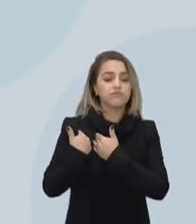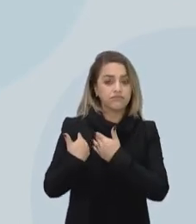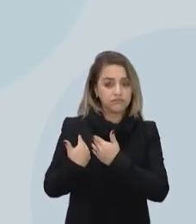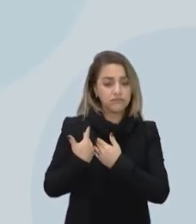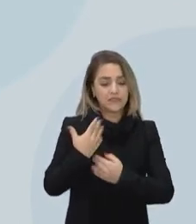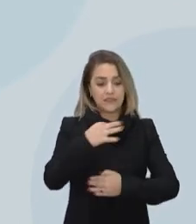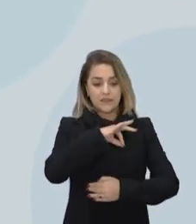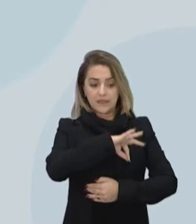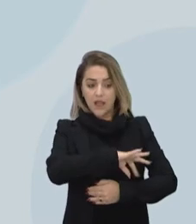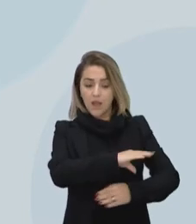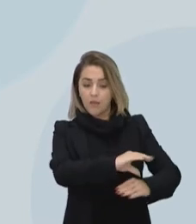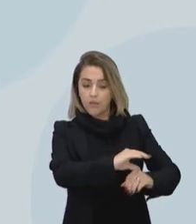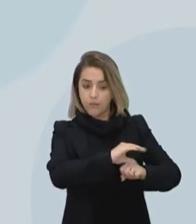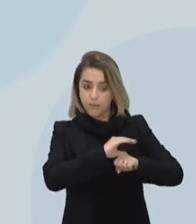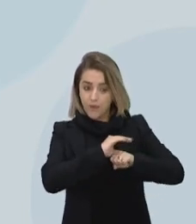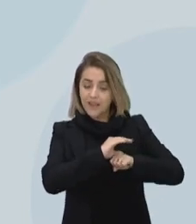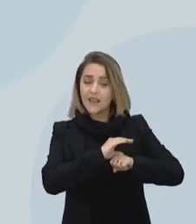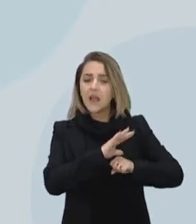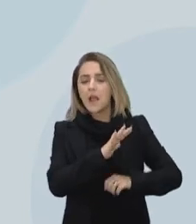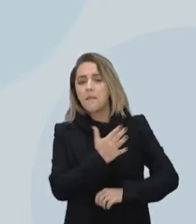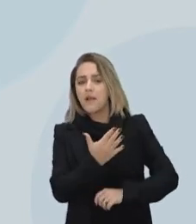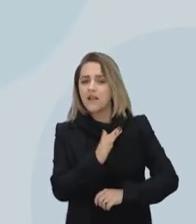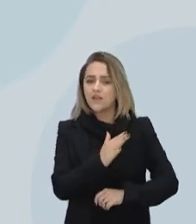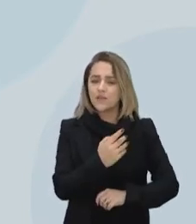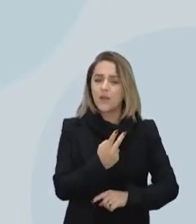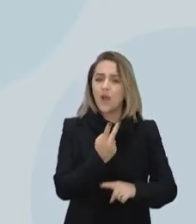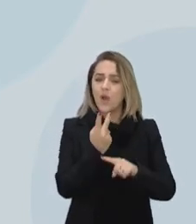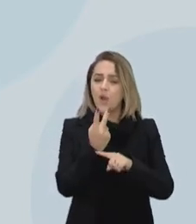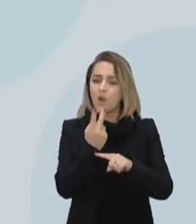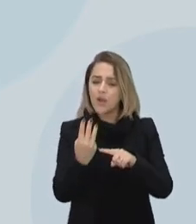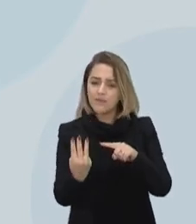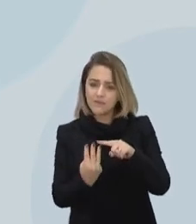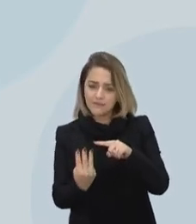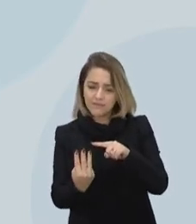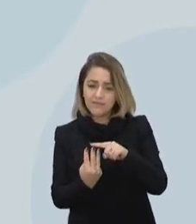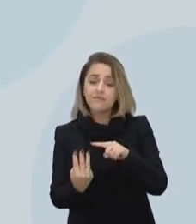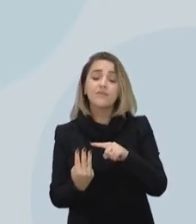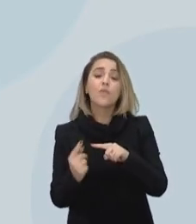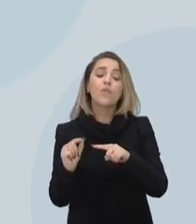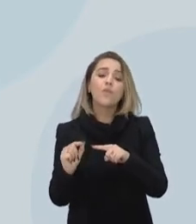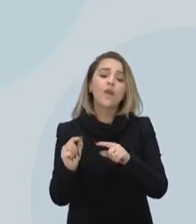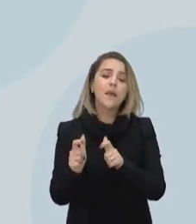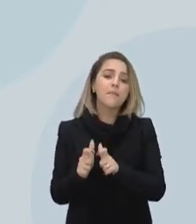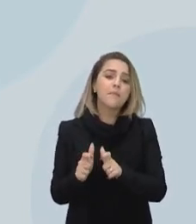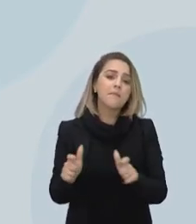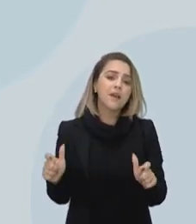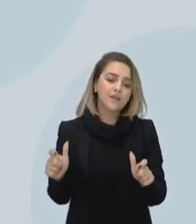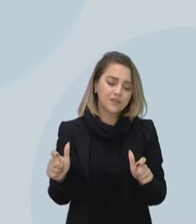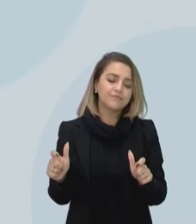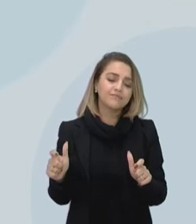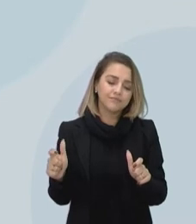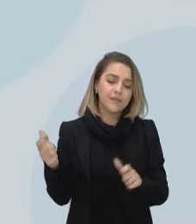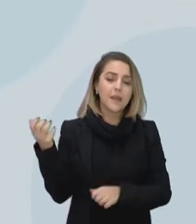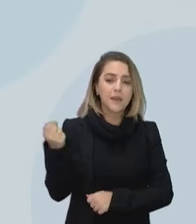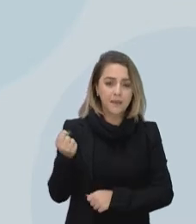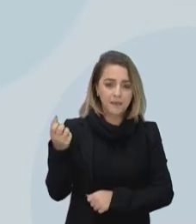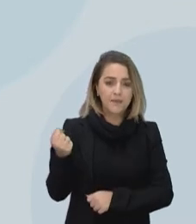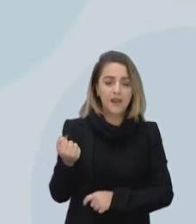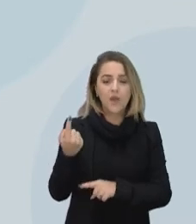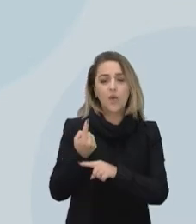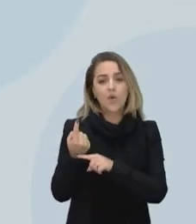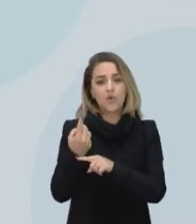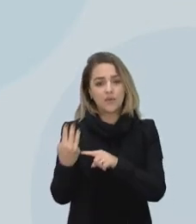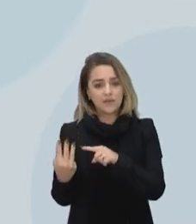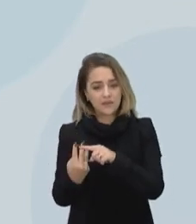remunerados, aproximadamente dois terços é composta pela população branca e um terço pela negra. Ou